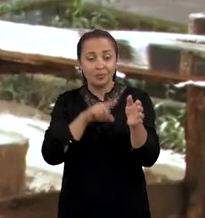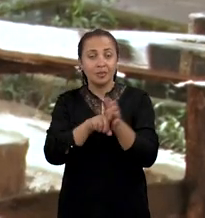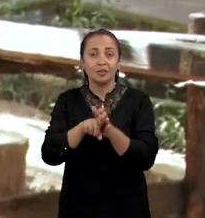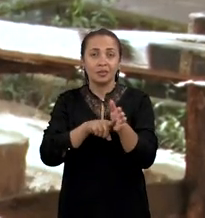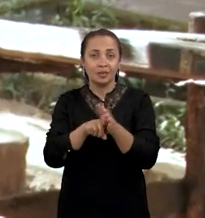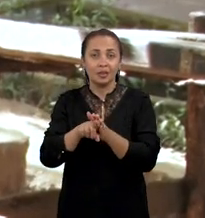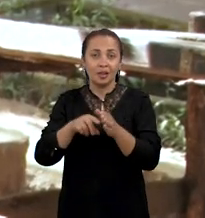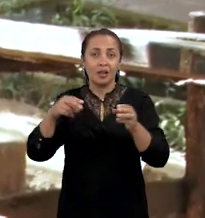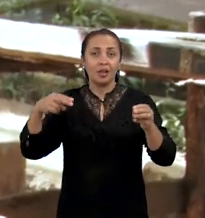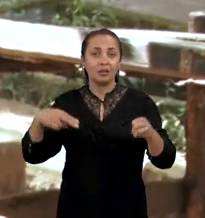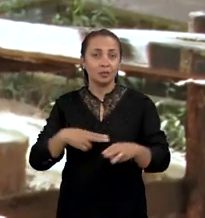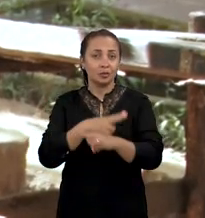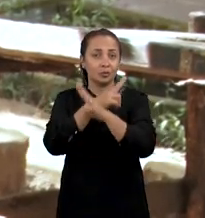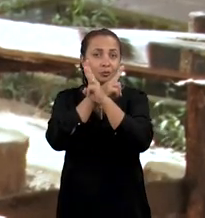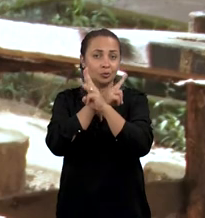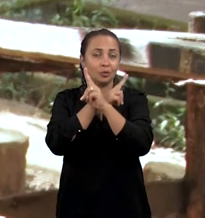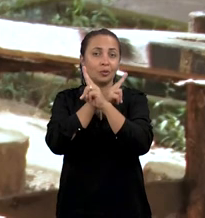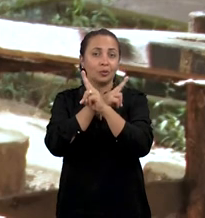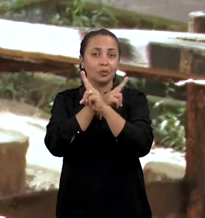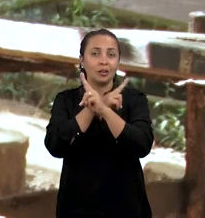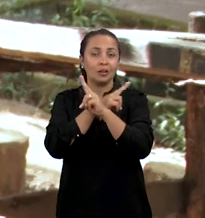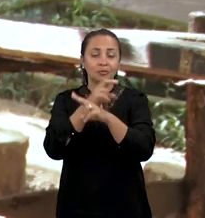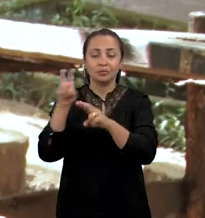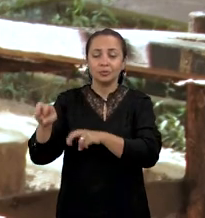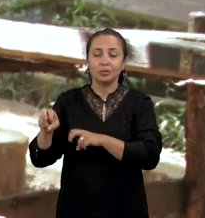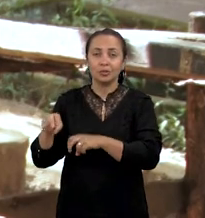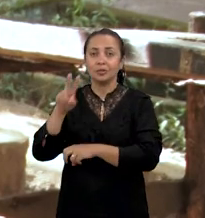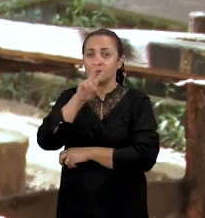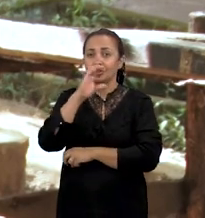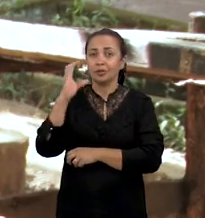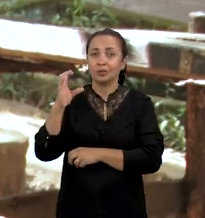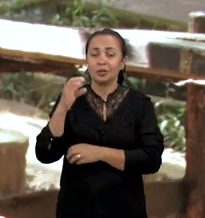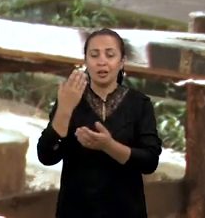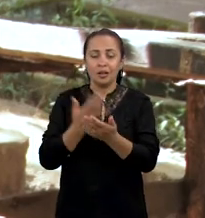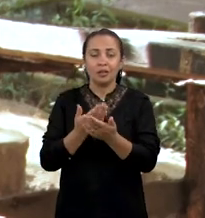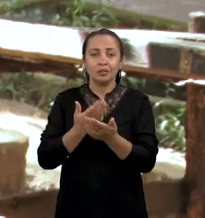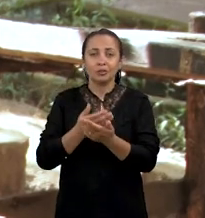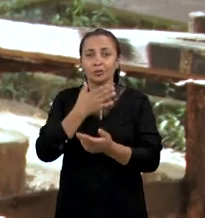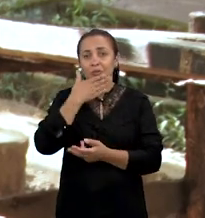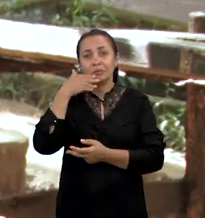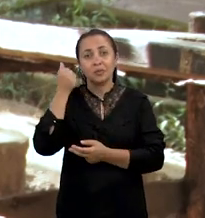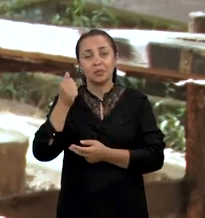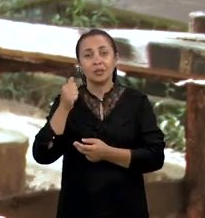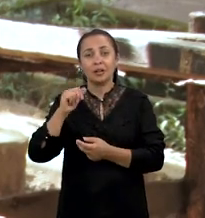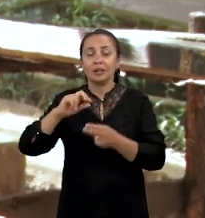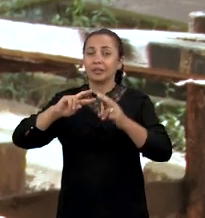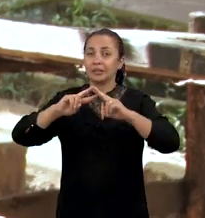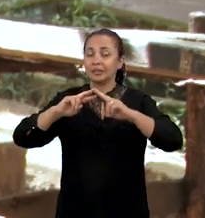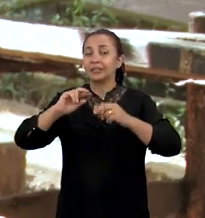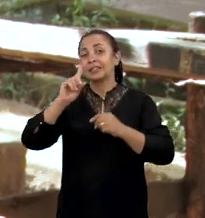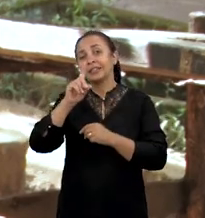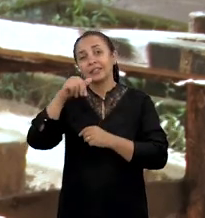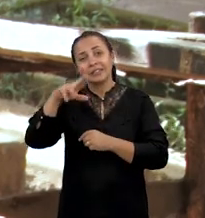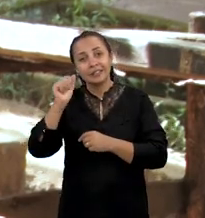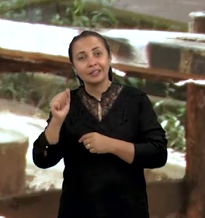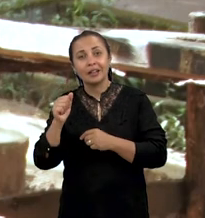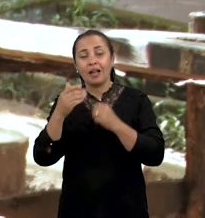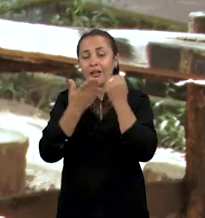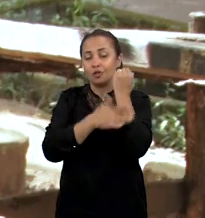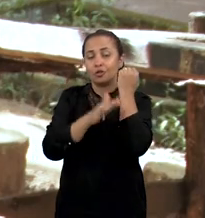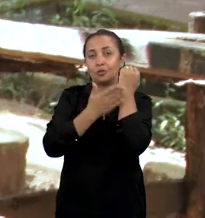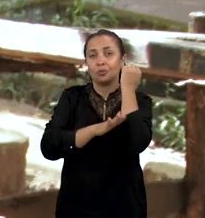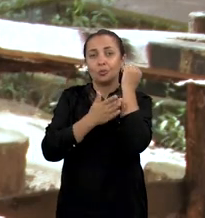Pesquisadores da Universidade Estadual do Sudoeste da Bahia, no campus de Vitória da Conquista, estudam o melhoramento genético de espécies de